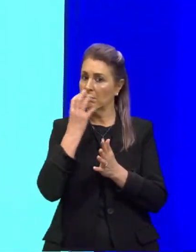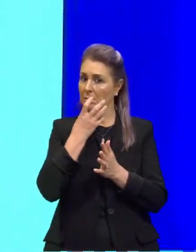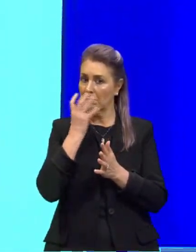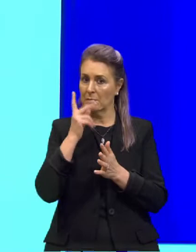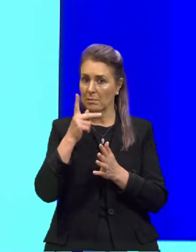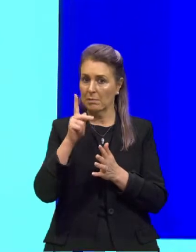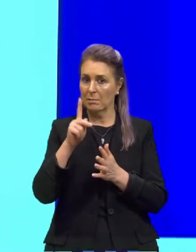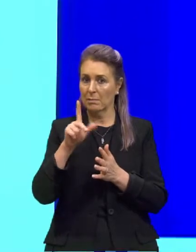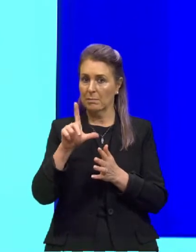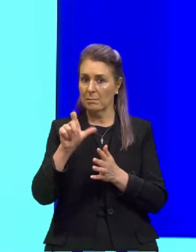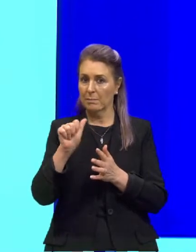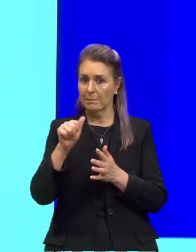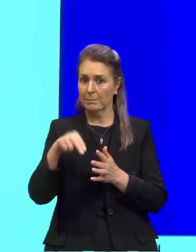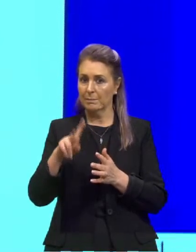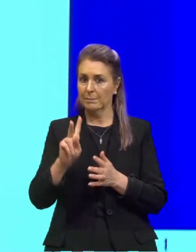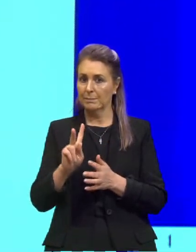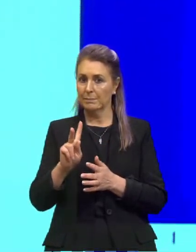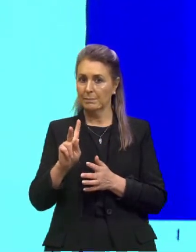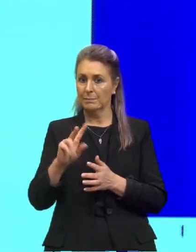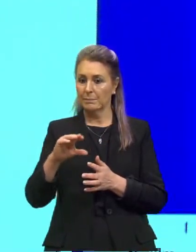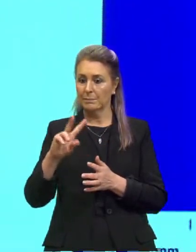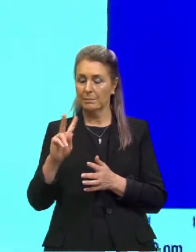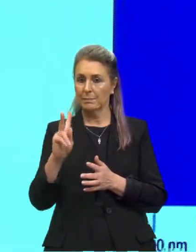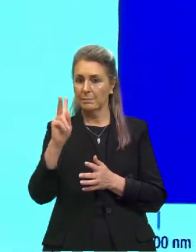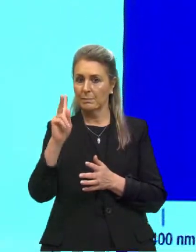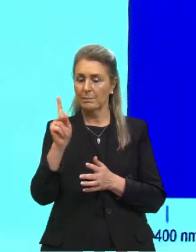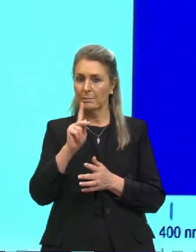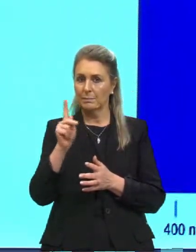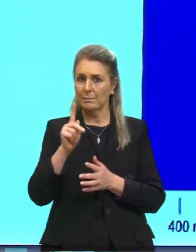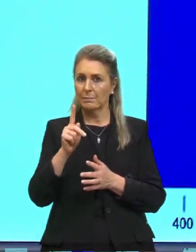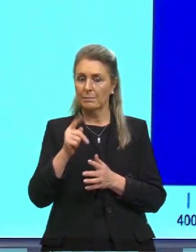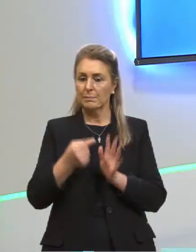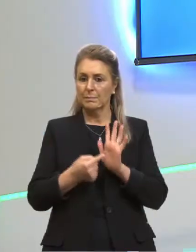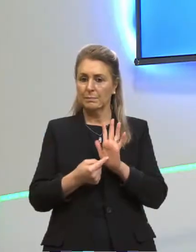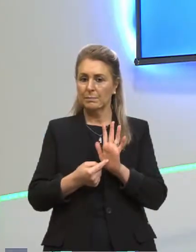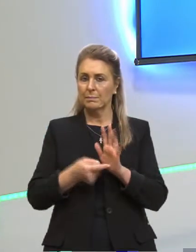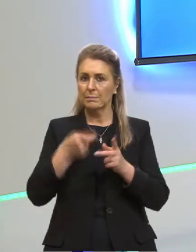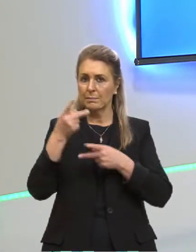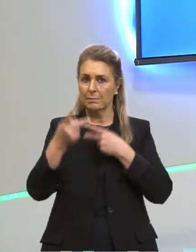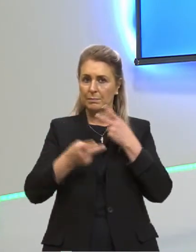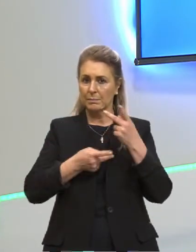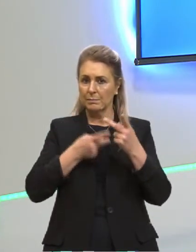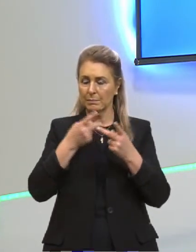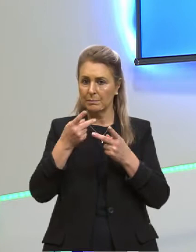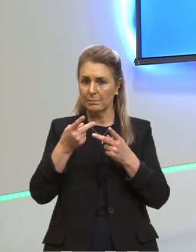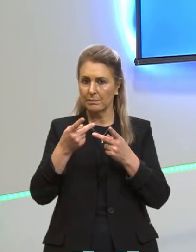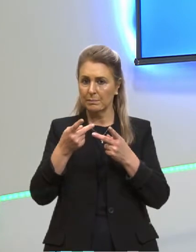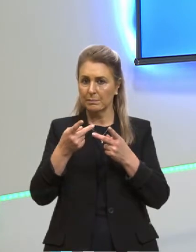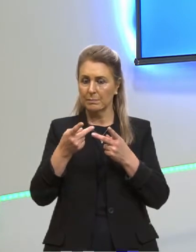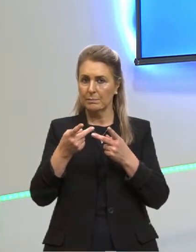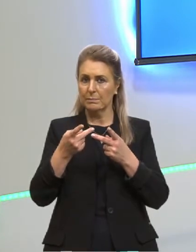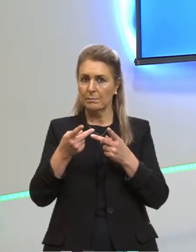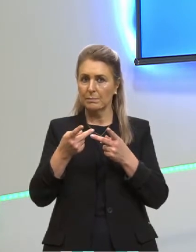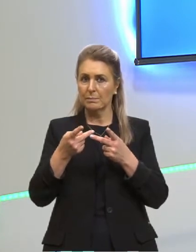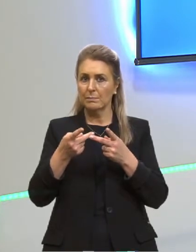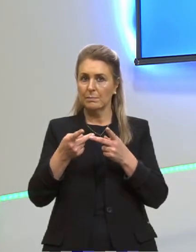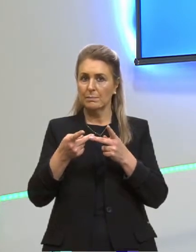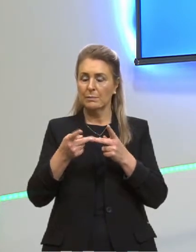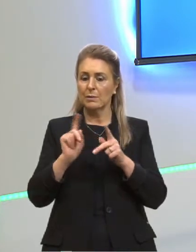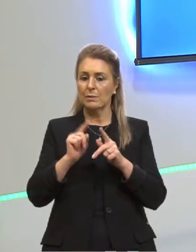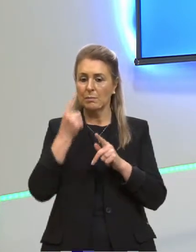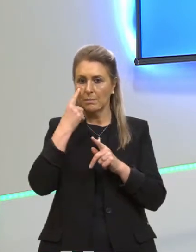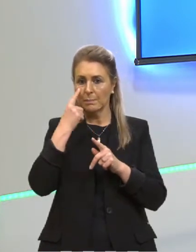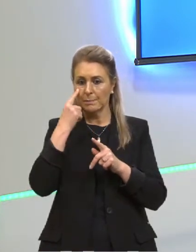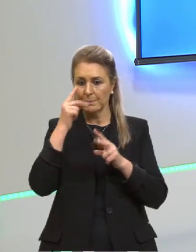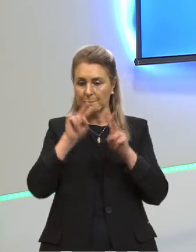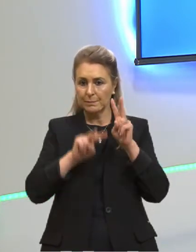Então, eu queria falar com vocês, que eu já vim nesse slide, mas falar um pouco para vocês, não só sobre a luz visível,